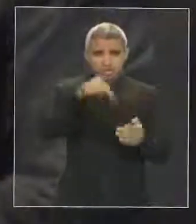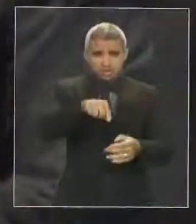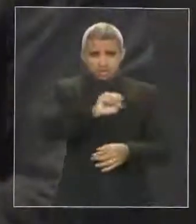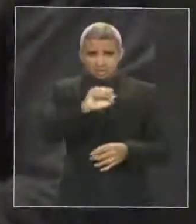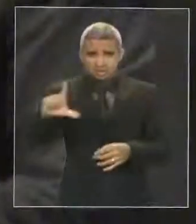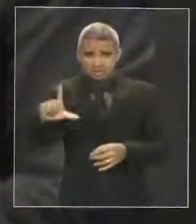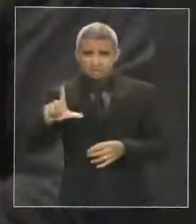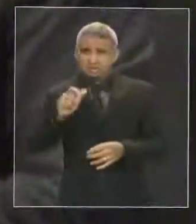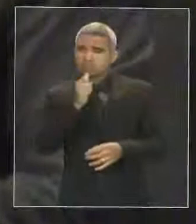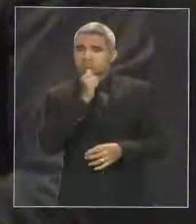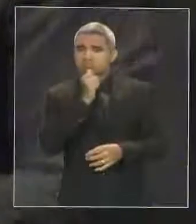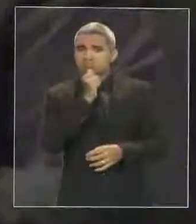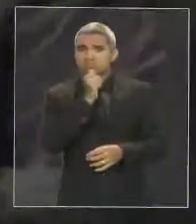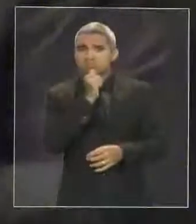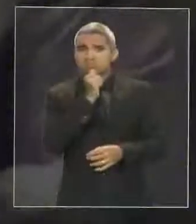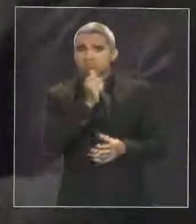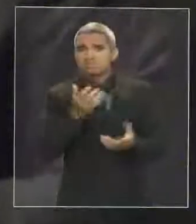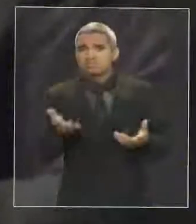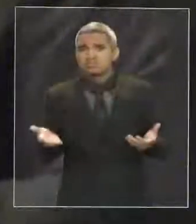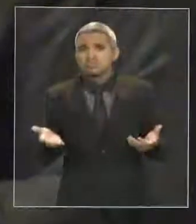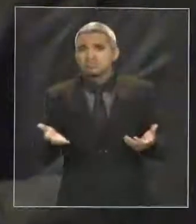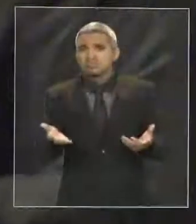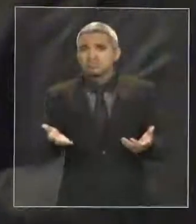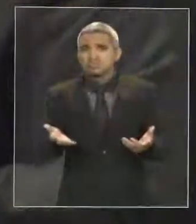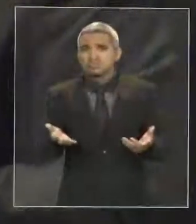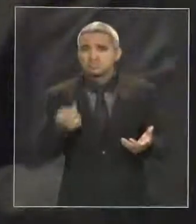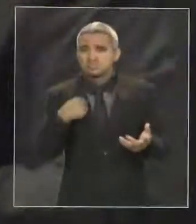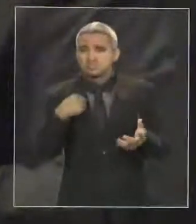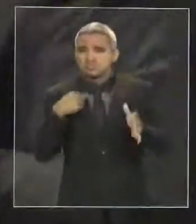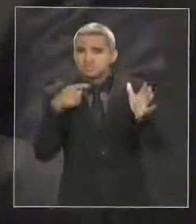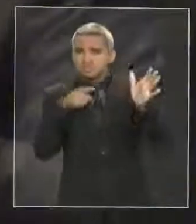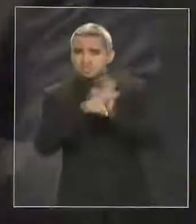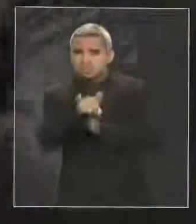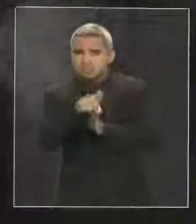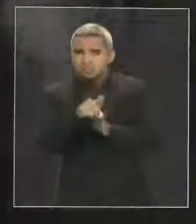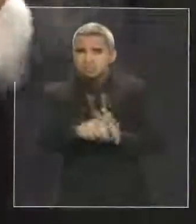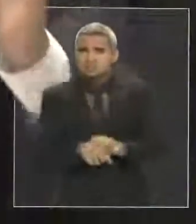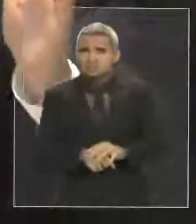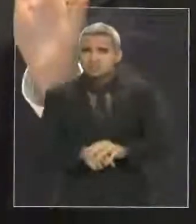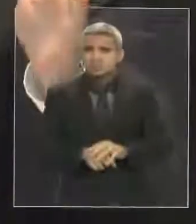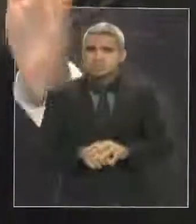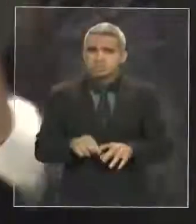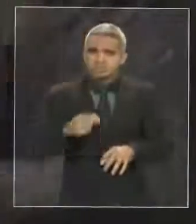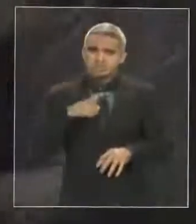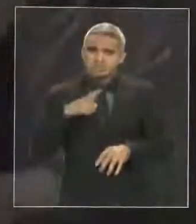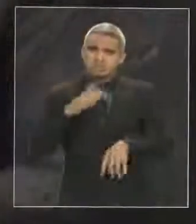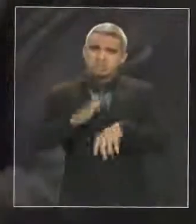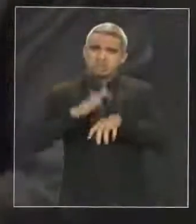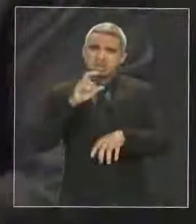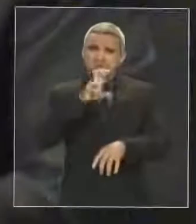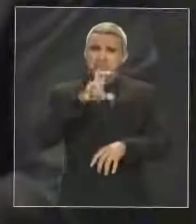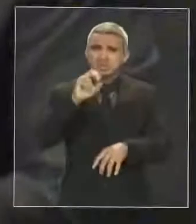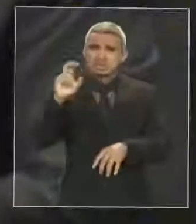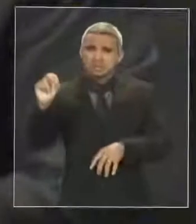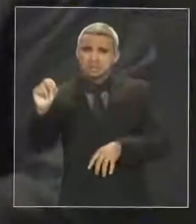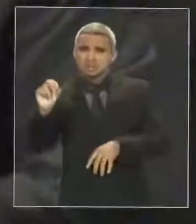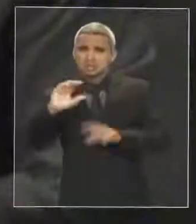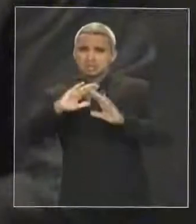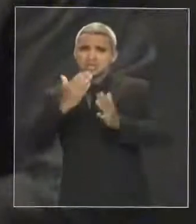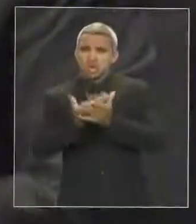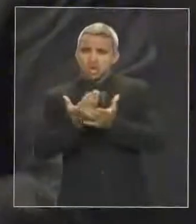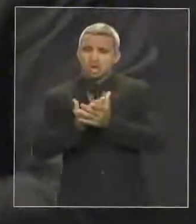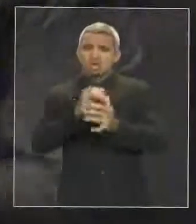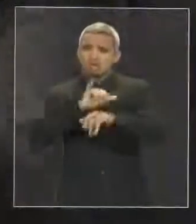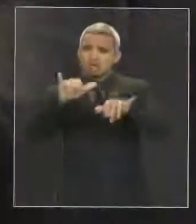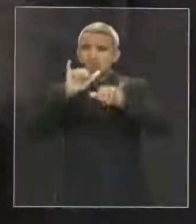nossa capital. Então, a pergunta que faço é, mais de 500 escolas que são divulgadas pelo governo do